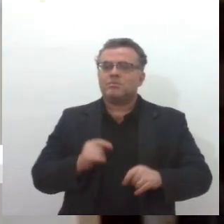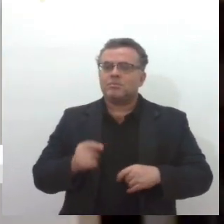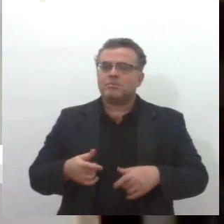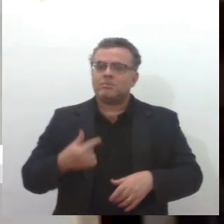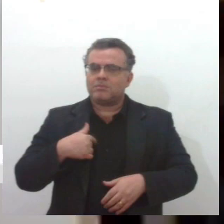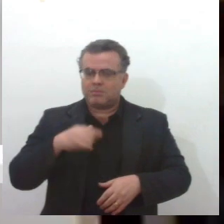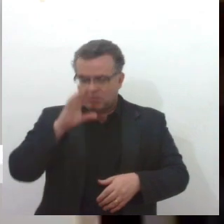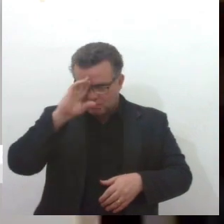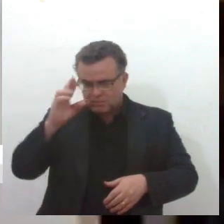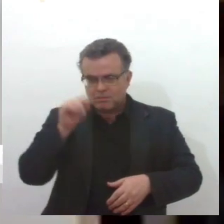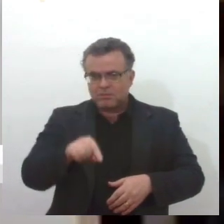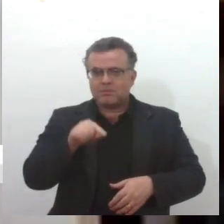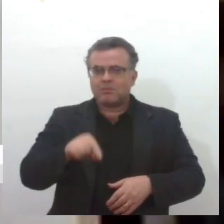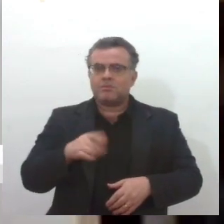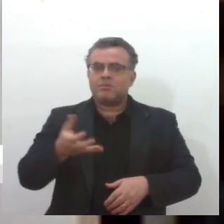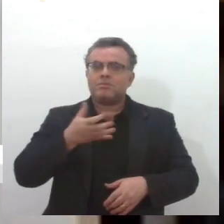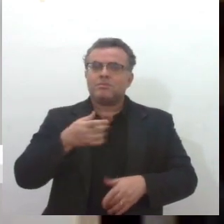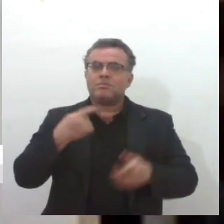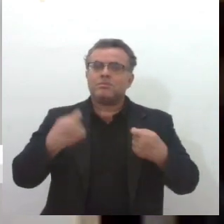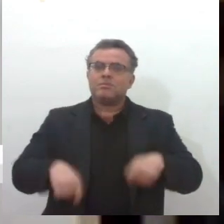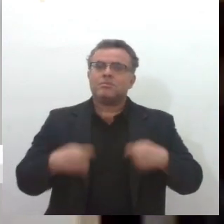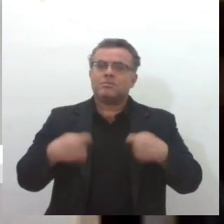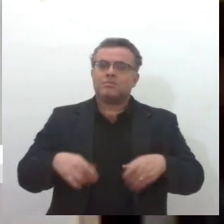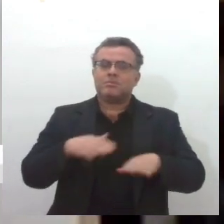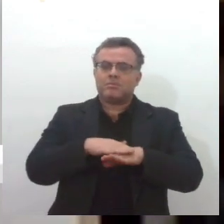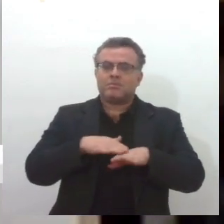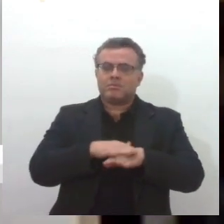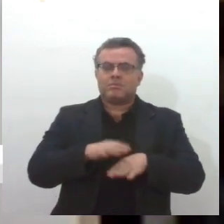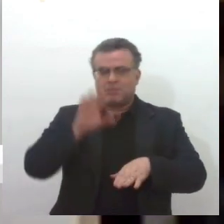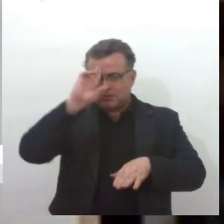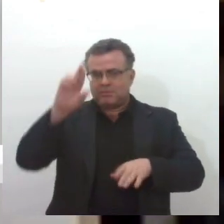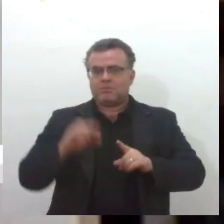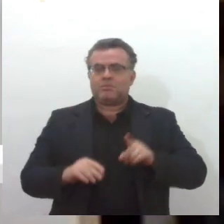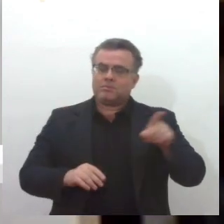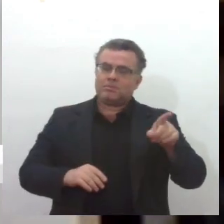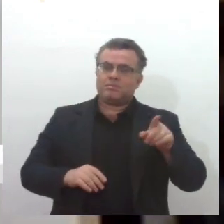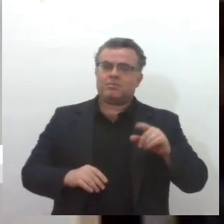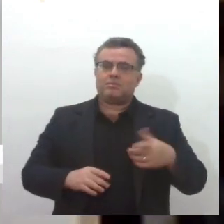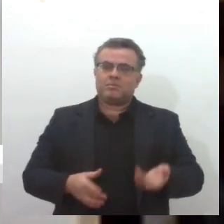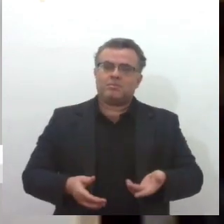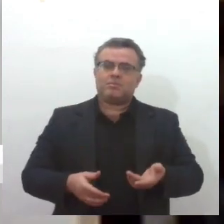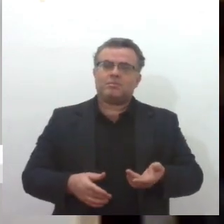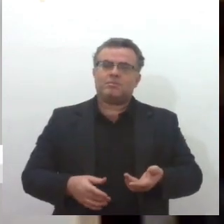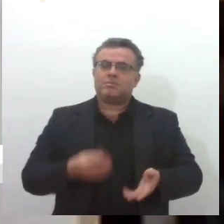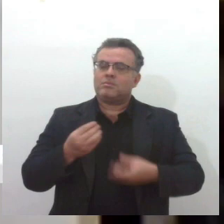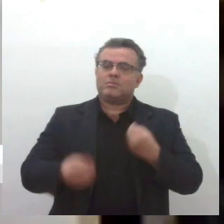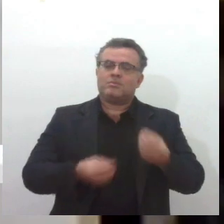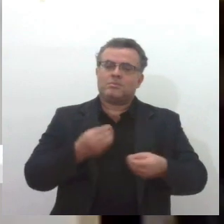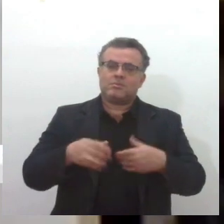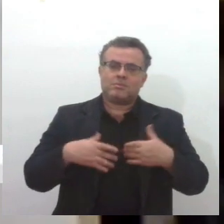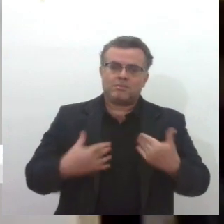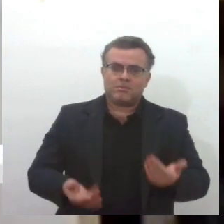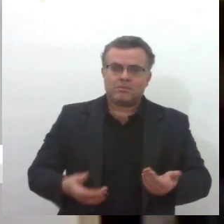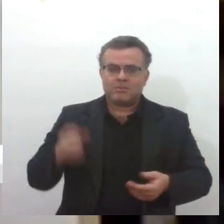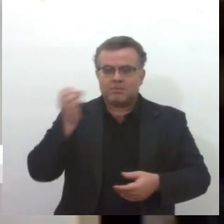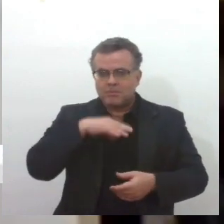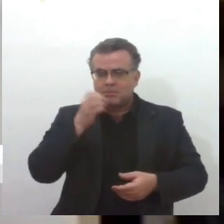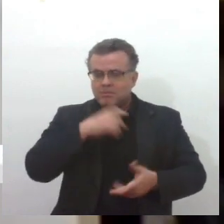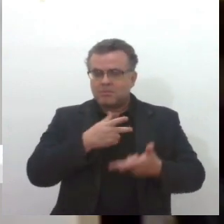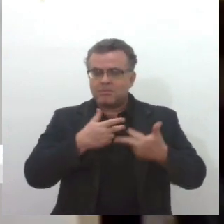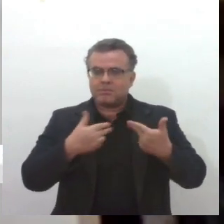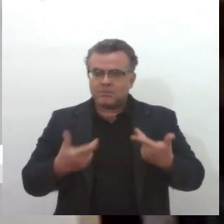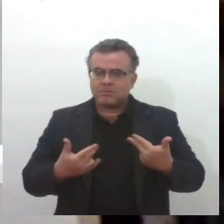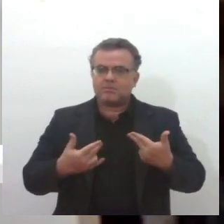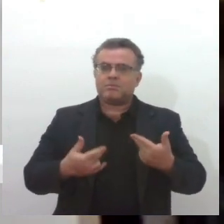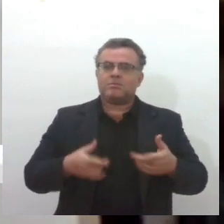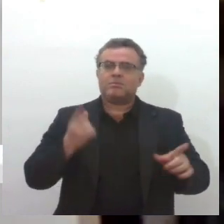a chefe, diga aí que você precisa, não, eu quero falar com o chefe, entendeu? E os civis também, os adultos chegavam nessa perspectiva de encontrar